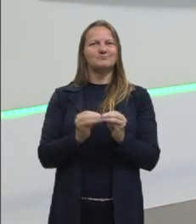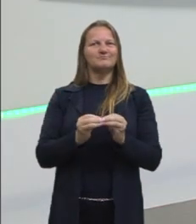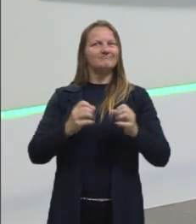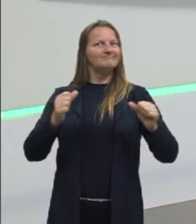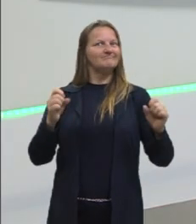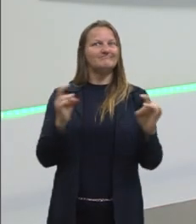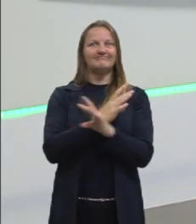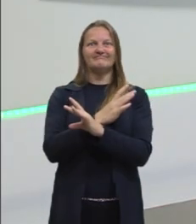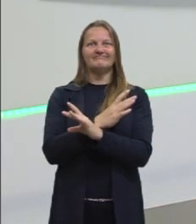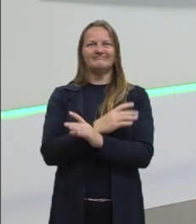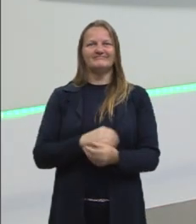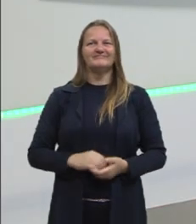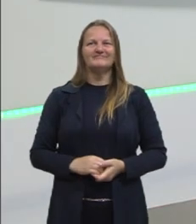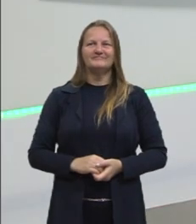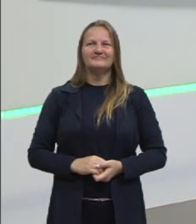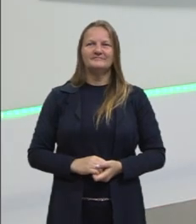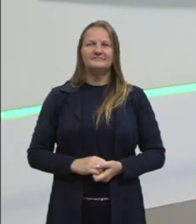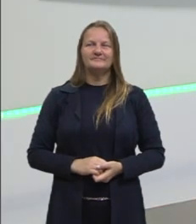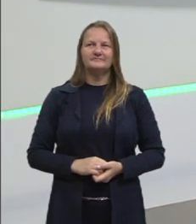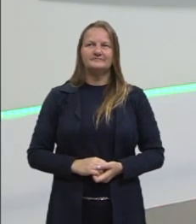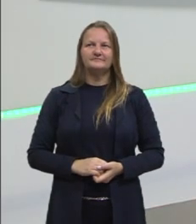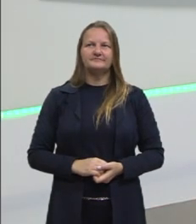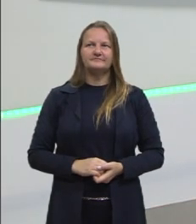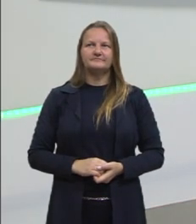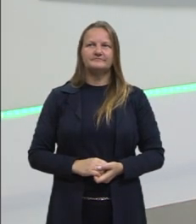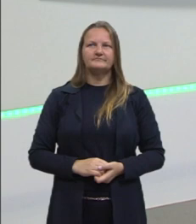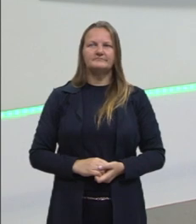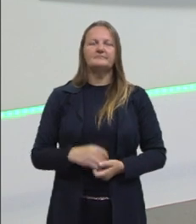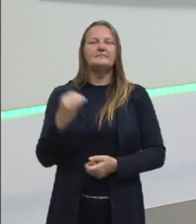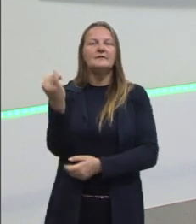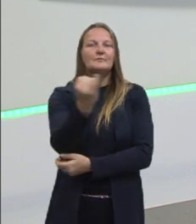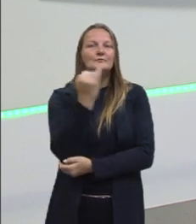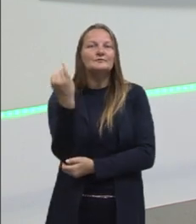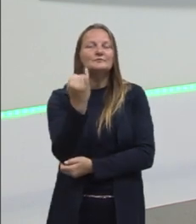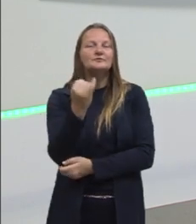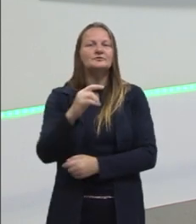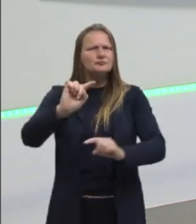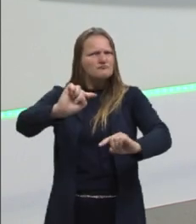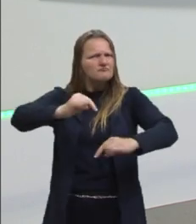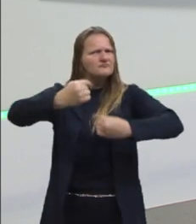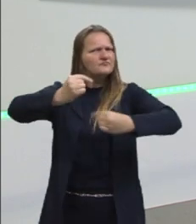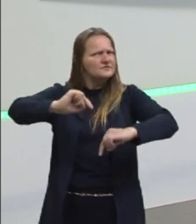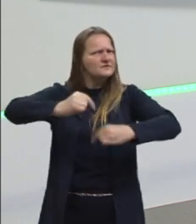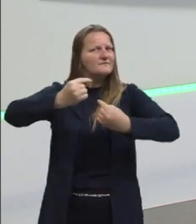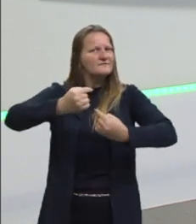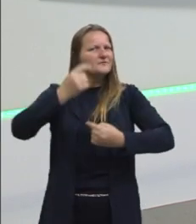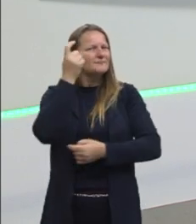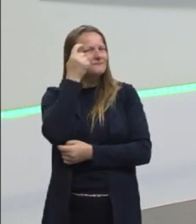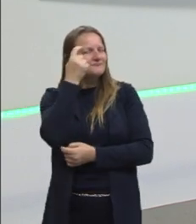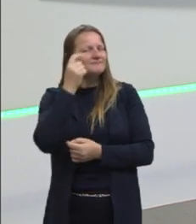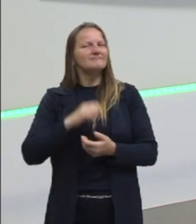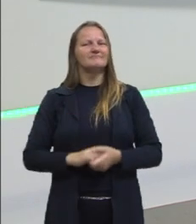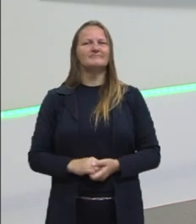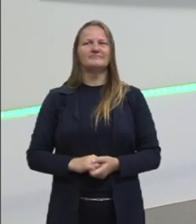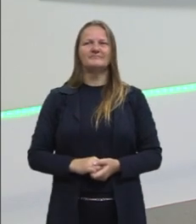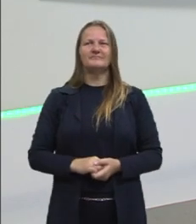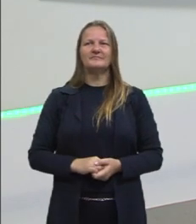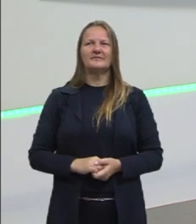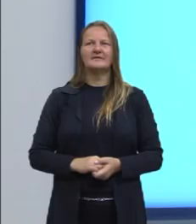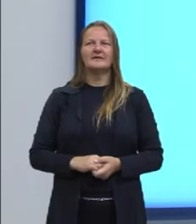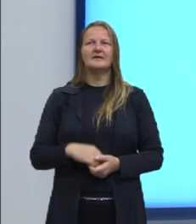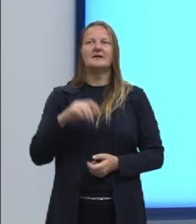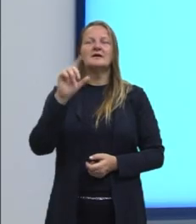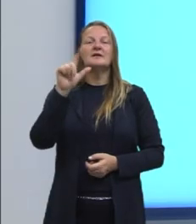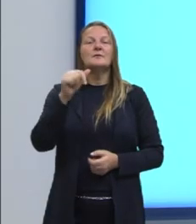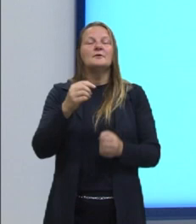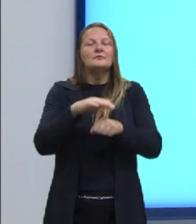né? Resolver a nossa questão do Enem. Então, é muito importante enfrentar essas situações, problema. E daí, o que a gente